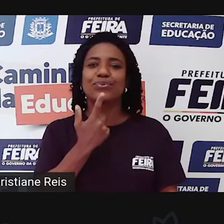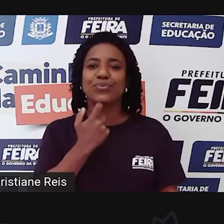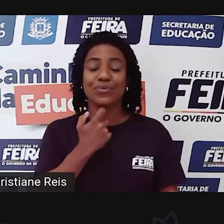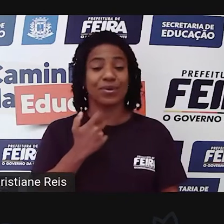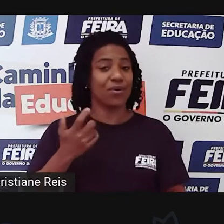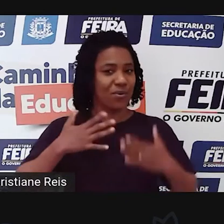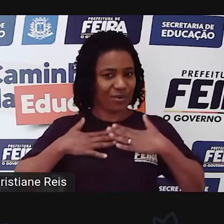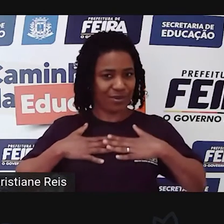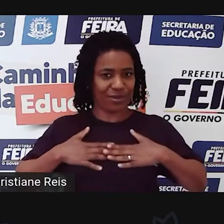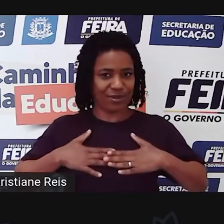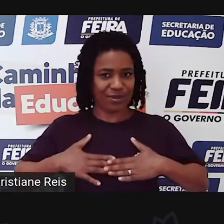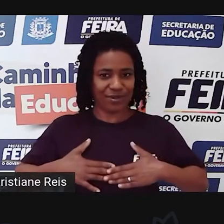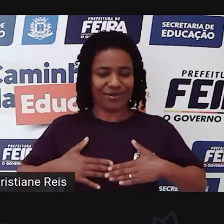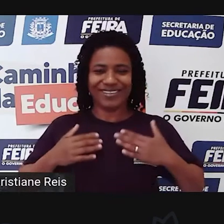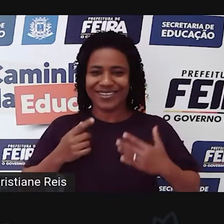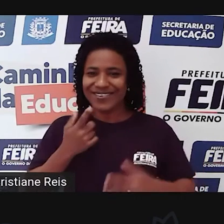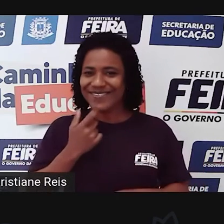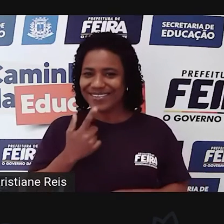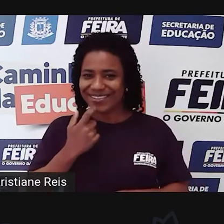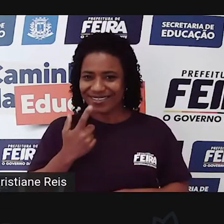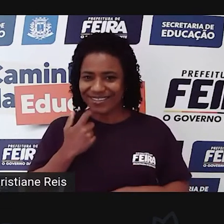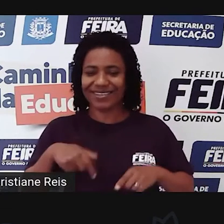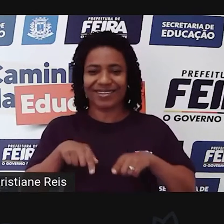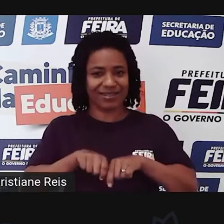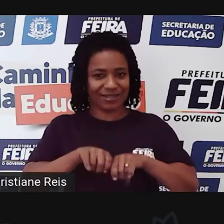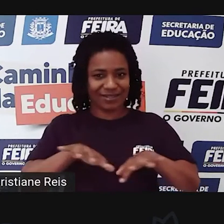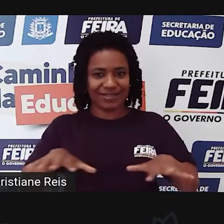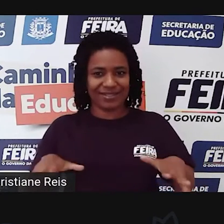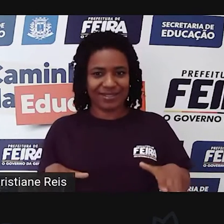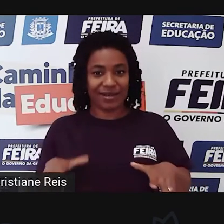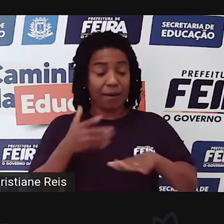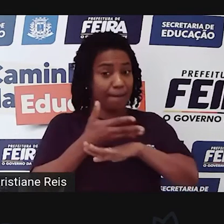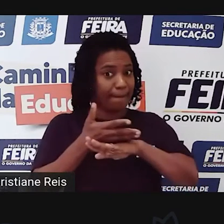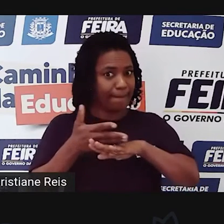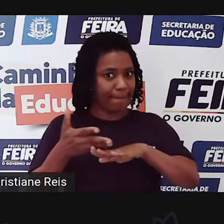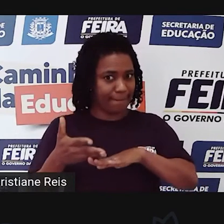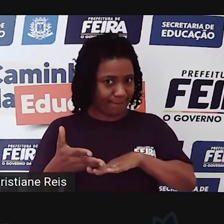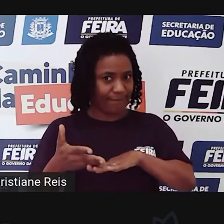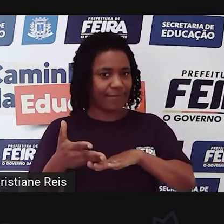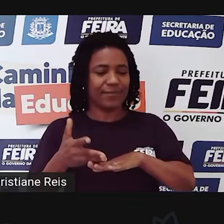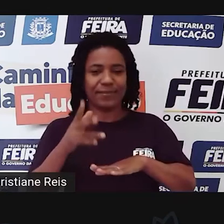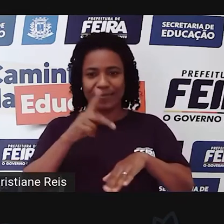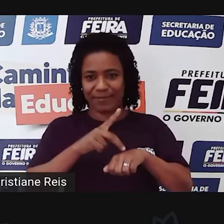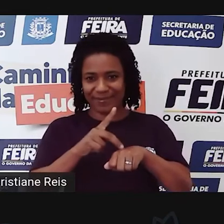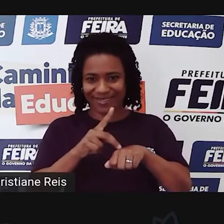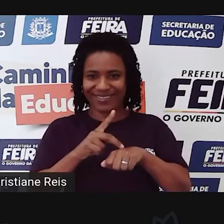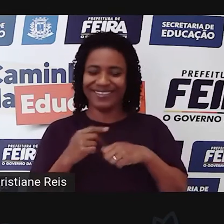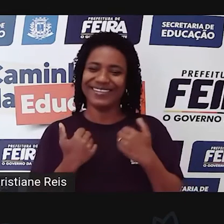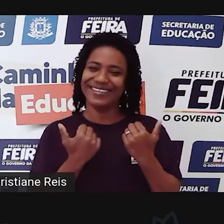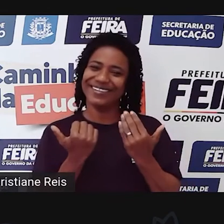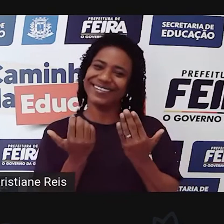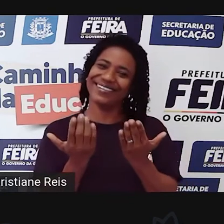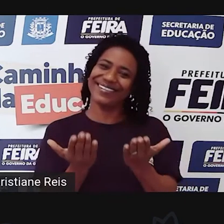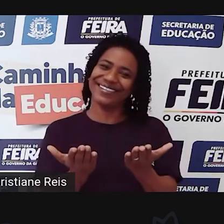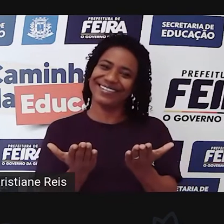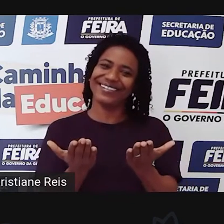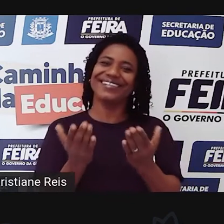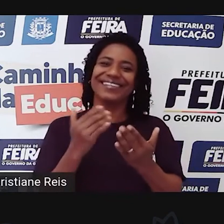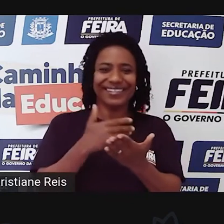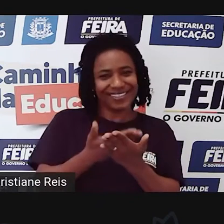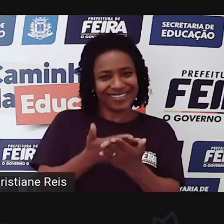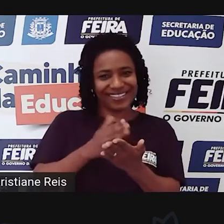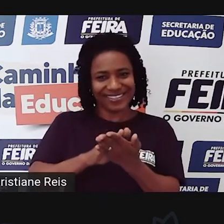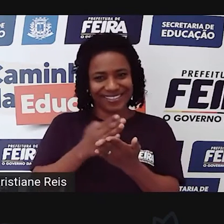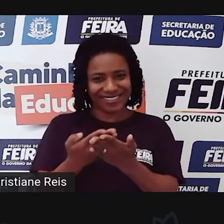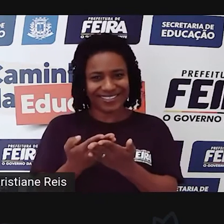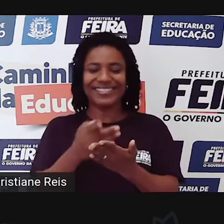vermelha também e saia branca e preta. E ao meu lado, temos a nossa intérprete,